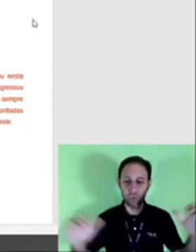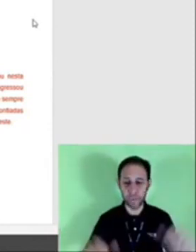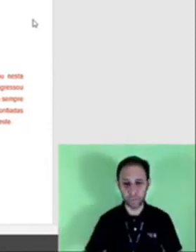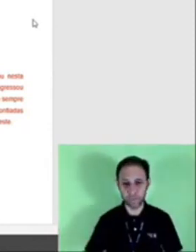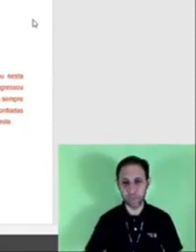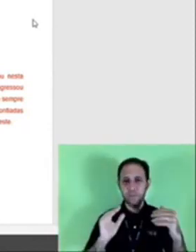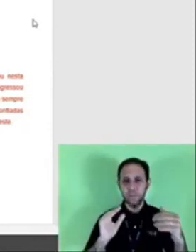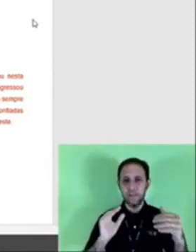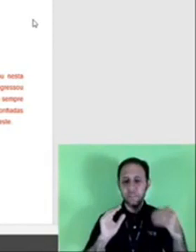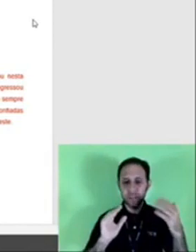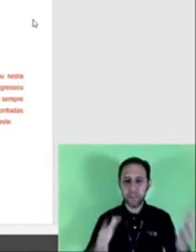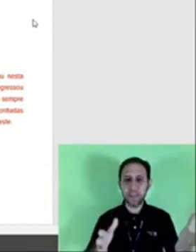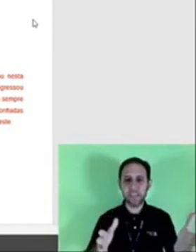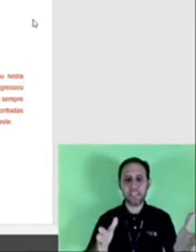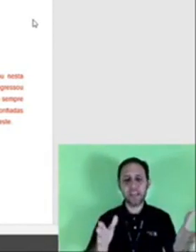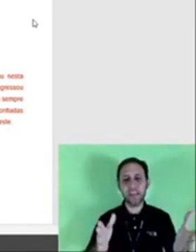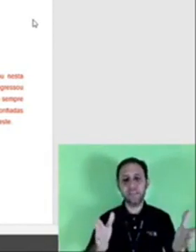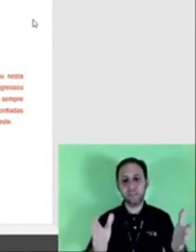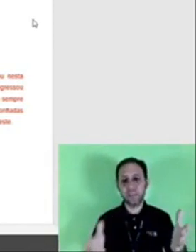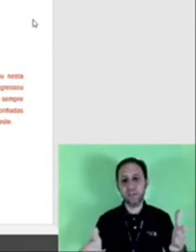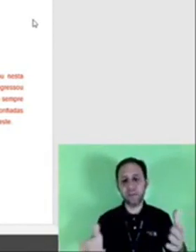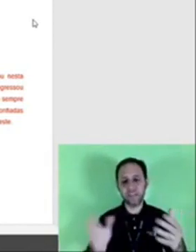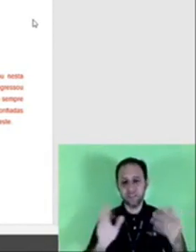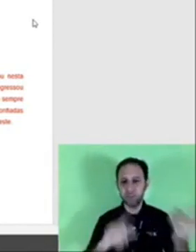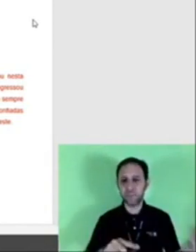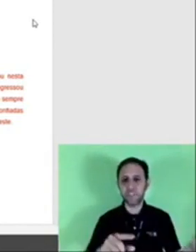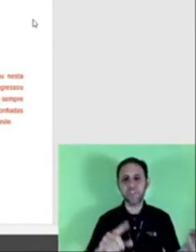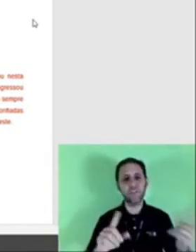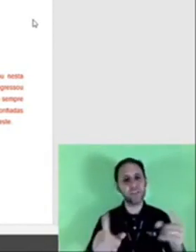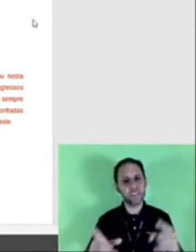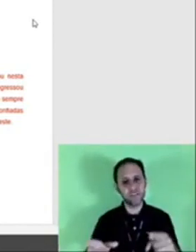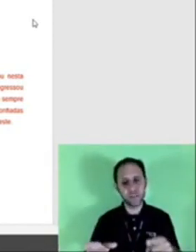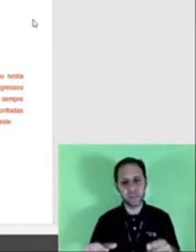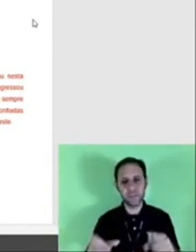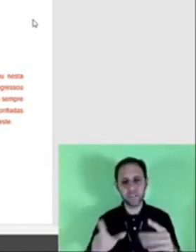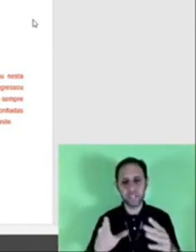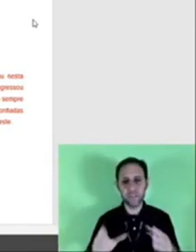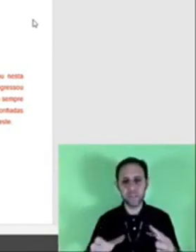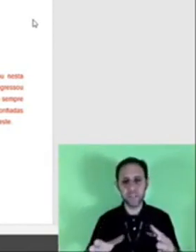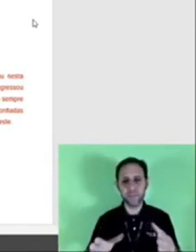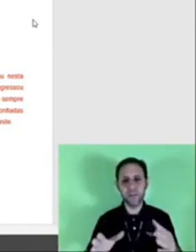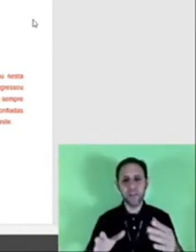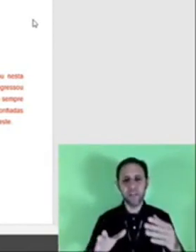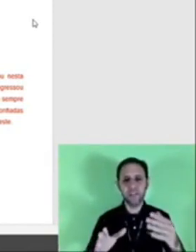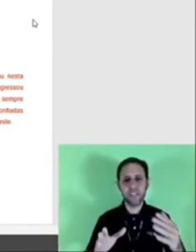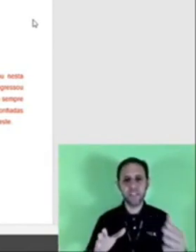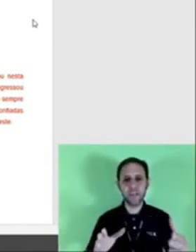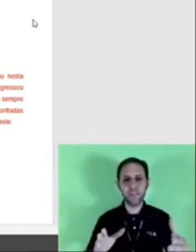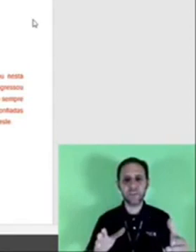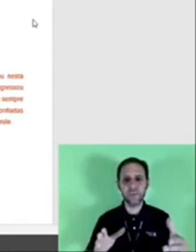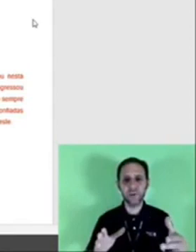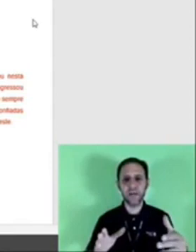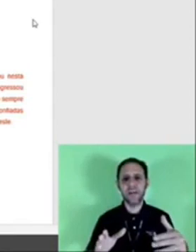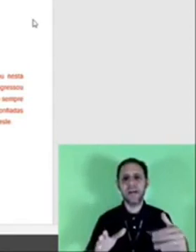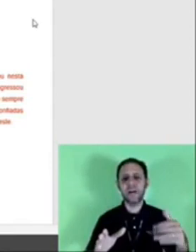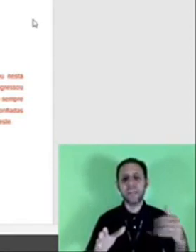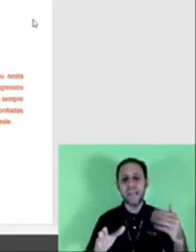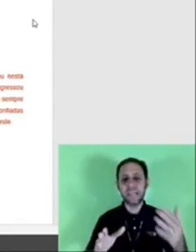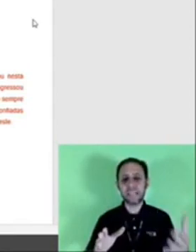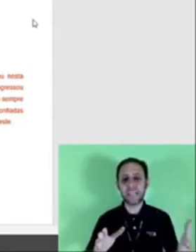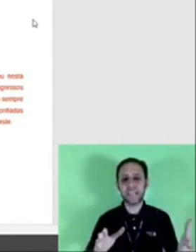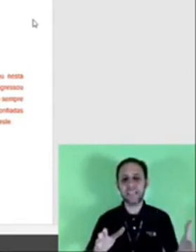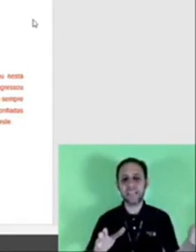todos os documentos lembrando que aqui está em vermelho mas no teu texto não vai estar em vermelho vai estar em preto dizendo a pessoa